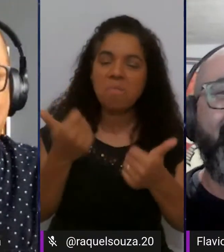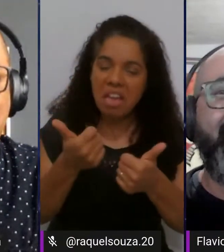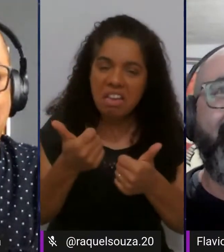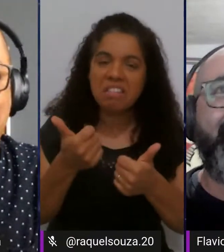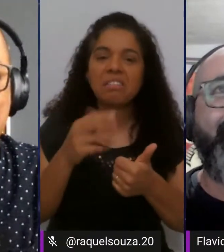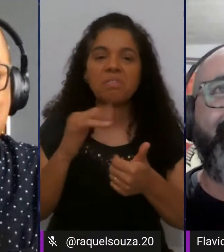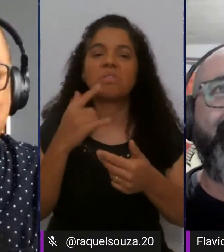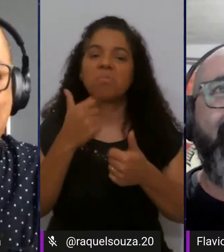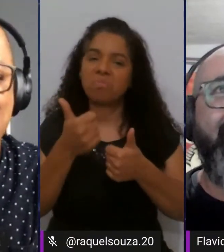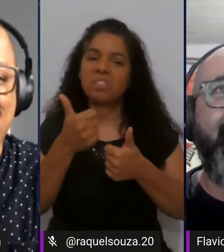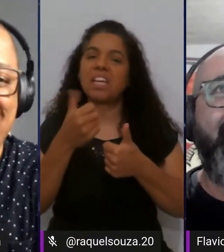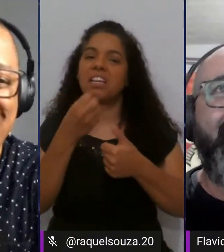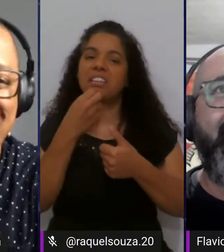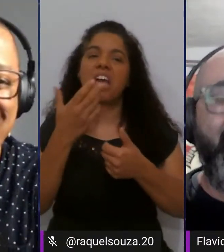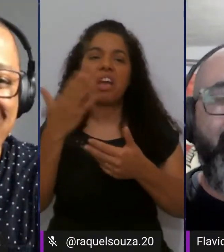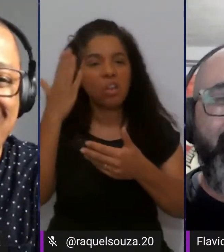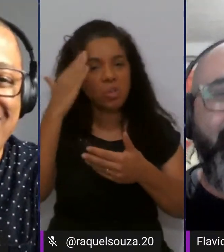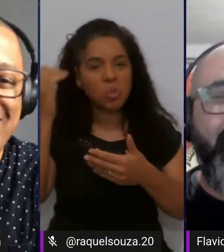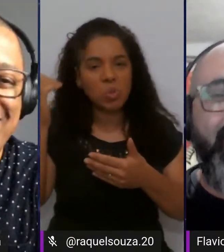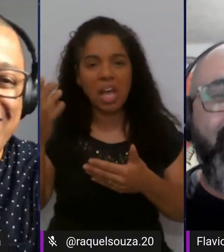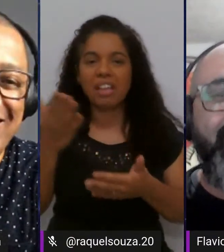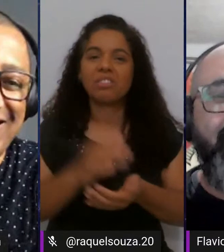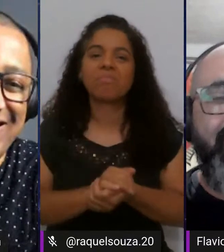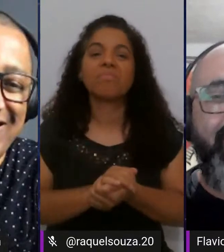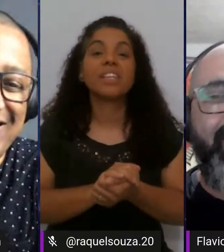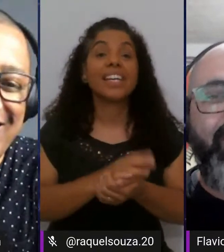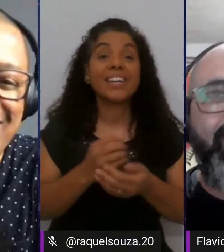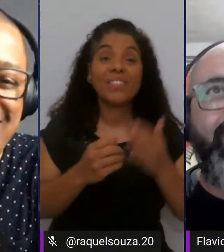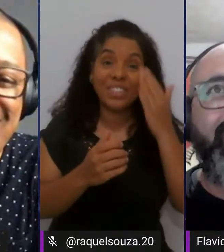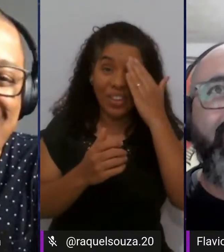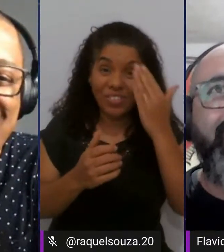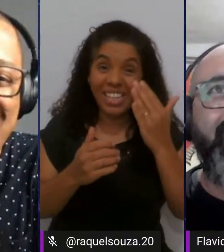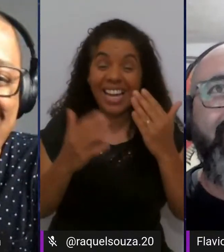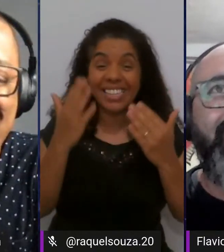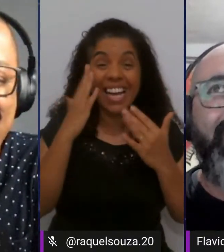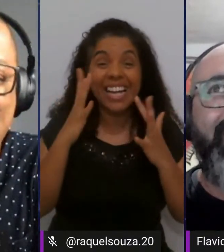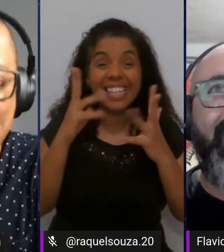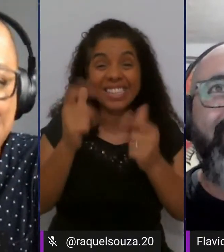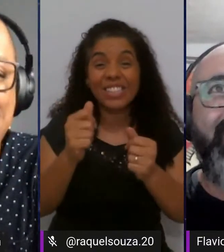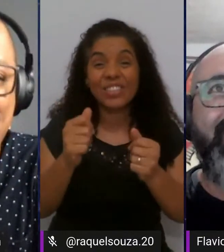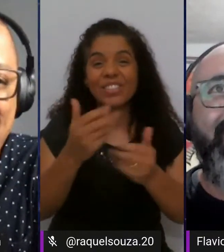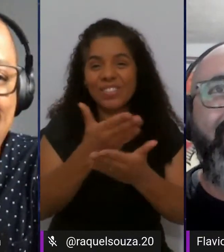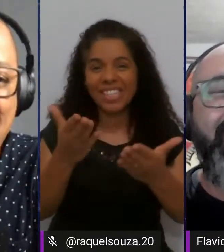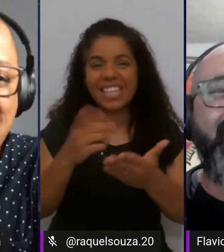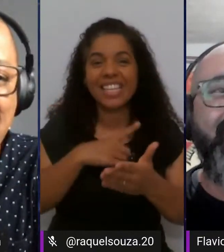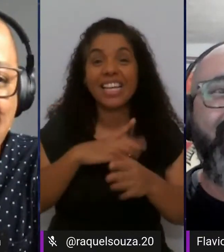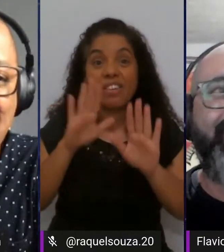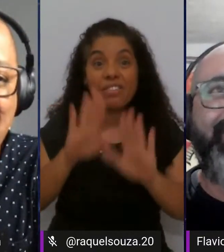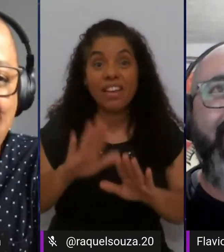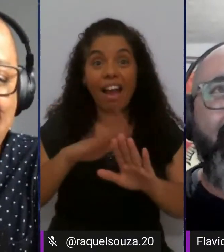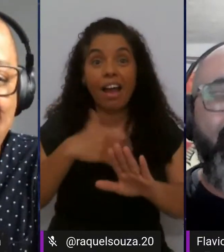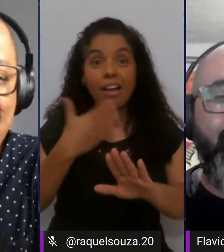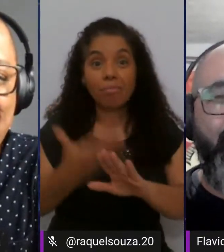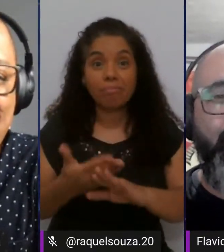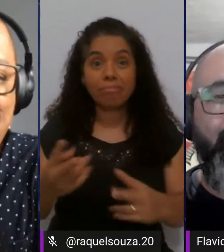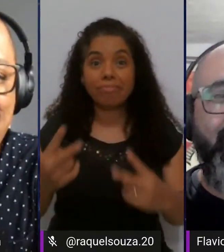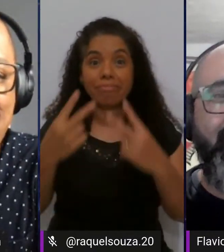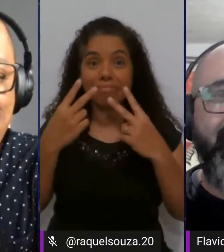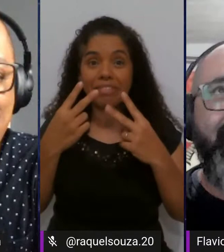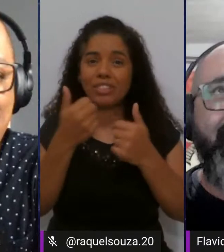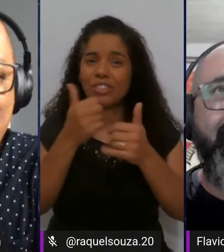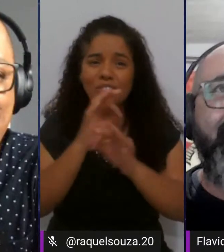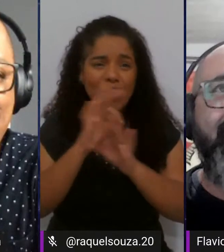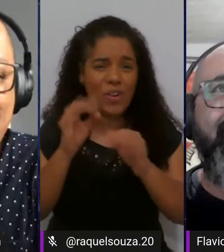é isso aí cara muito sucesso muito obrigado eu agradeço todos vocês aí que ficaram até agora show de